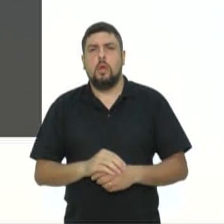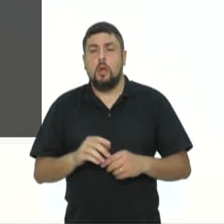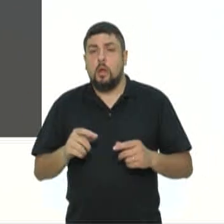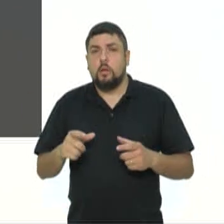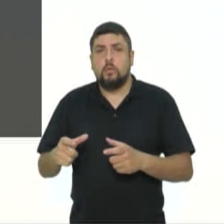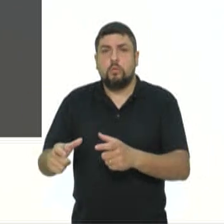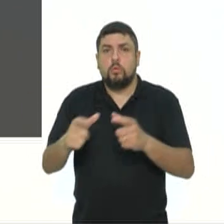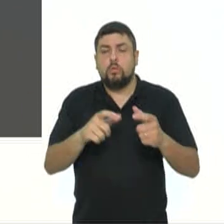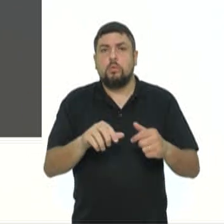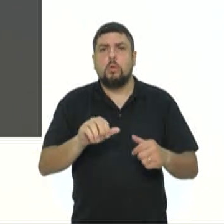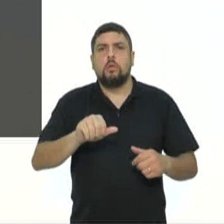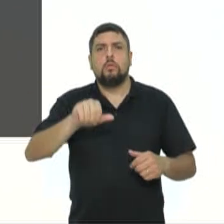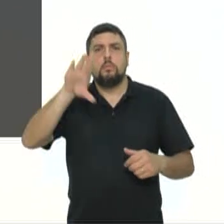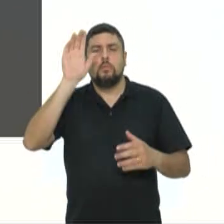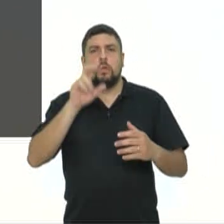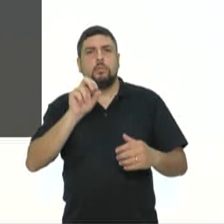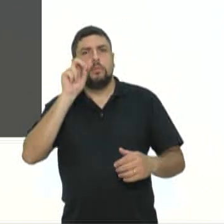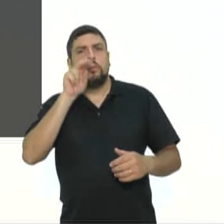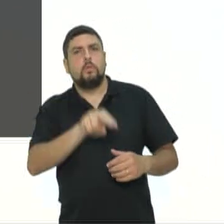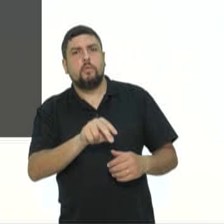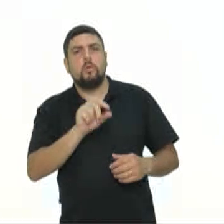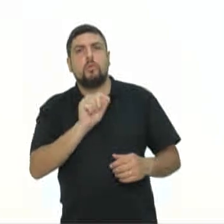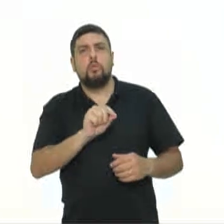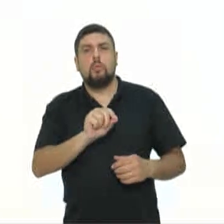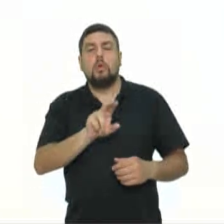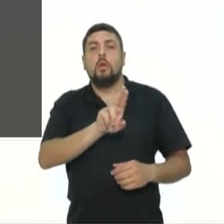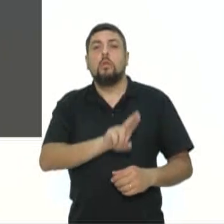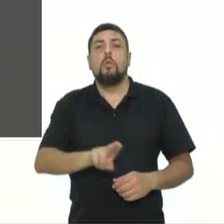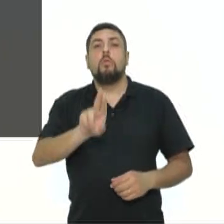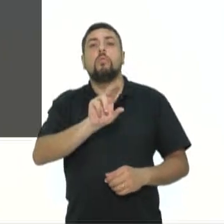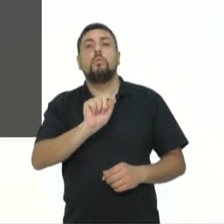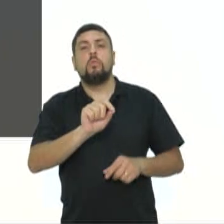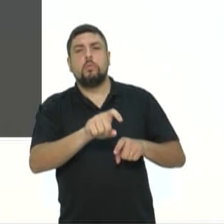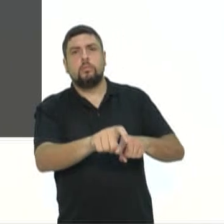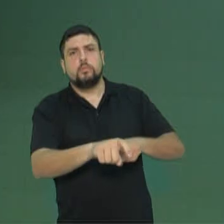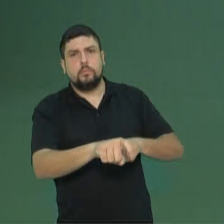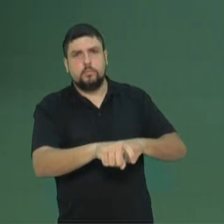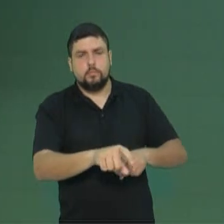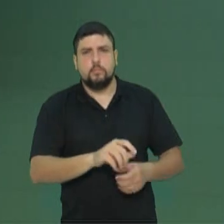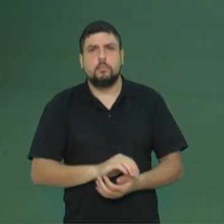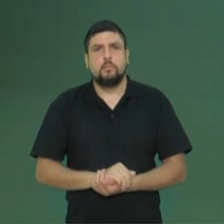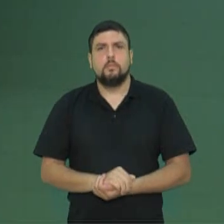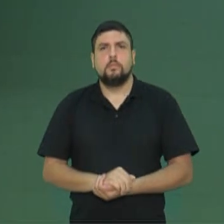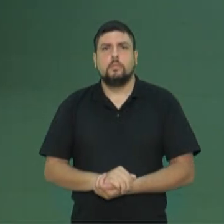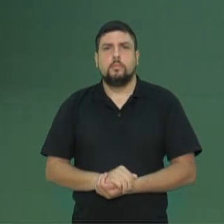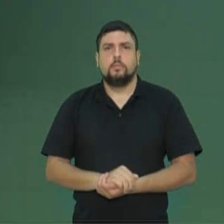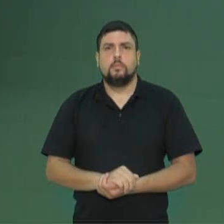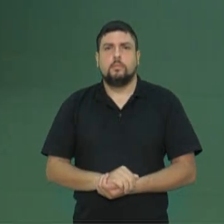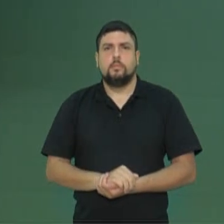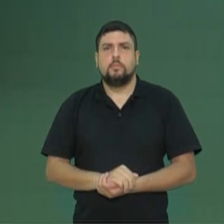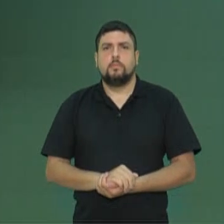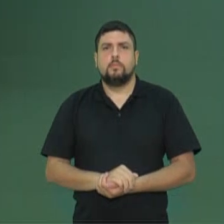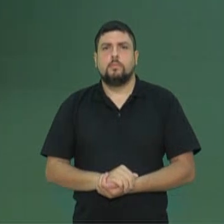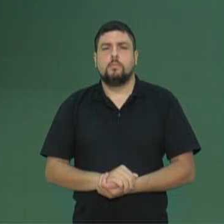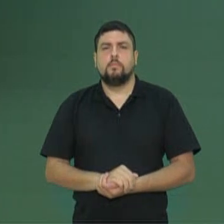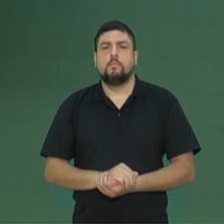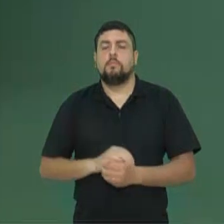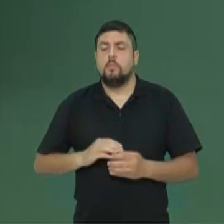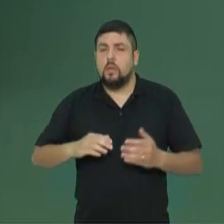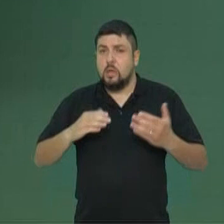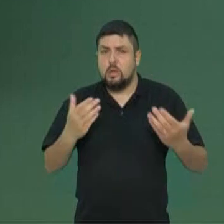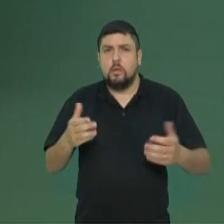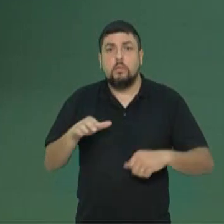manifestava com mais intensidade foram os preferidos para o uso agrícola. Então, meus caros, o que é o maior